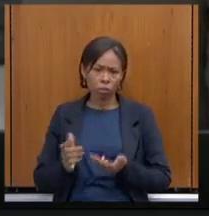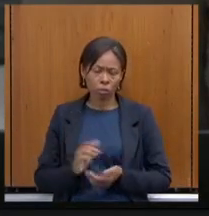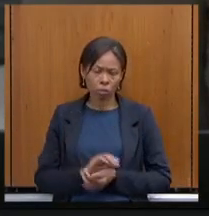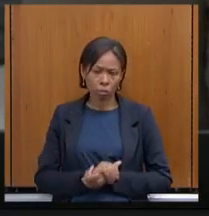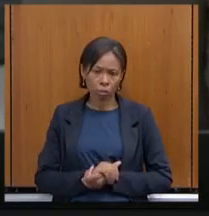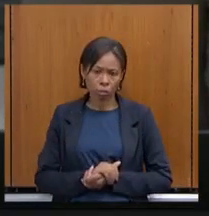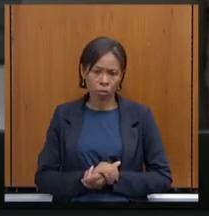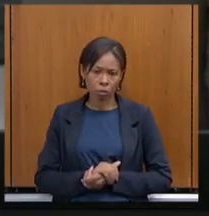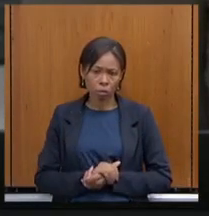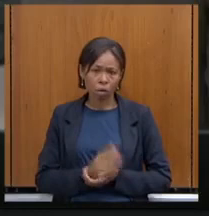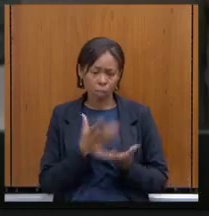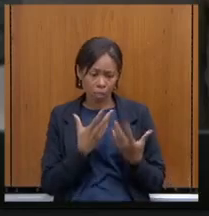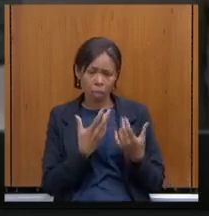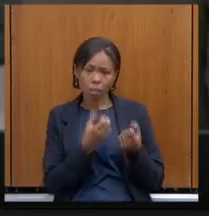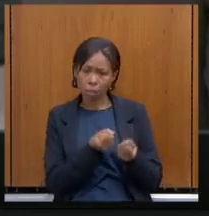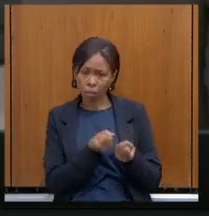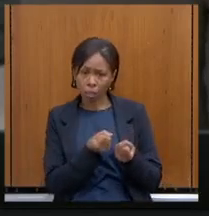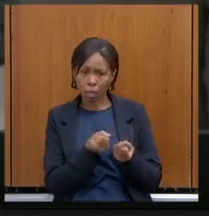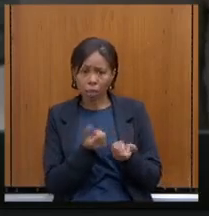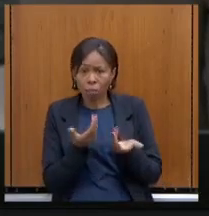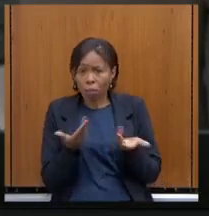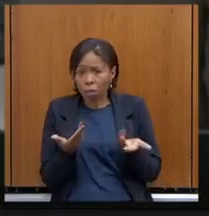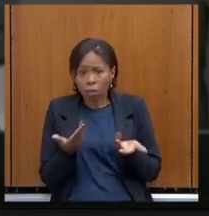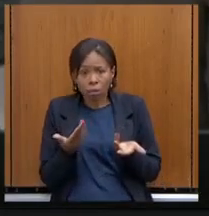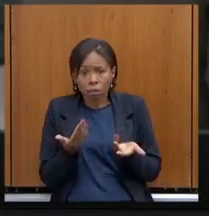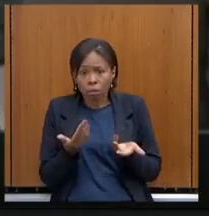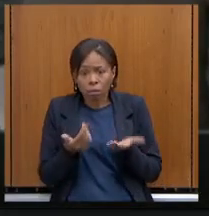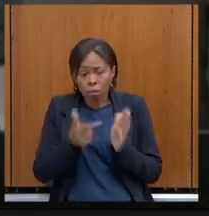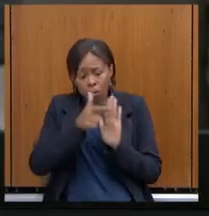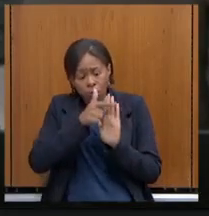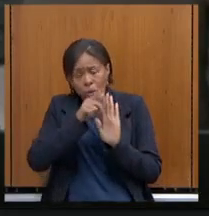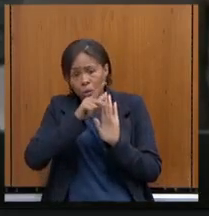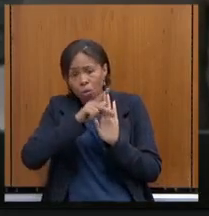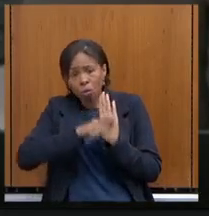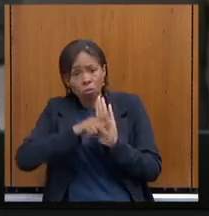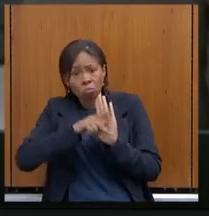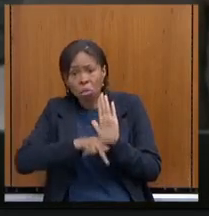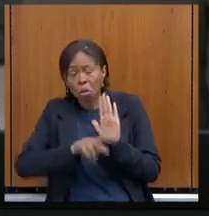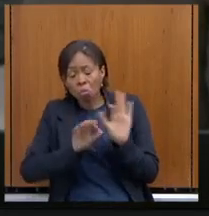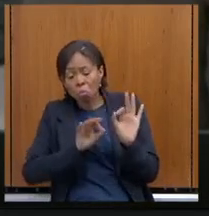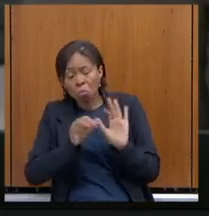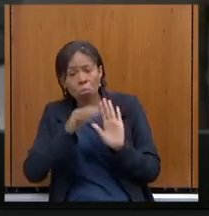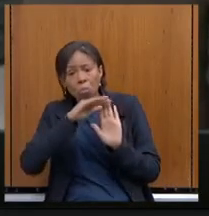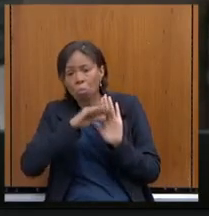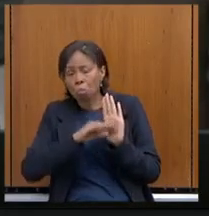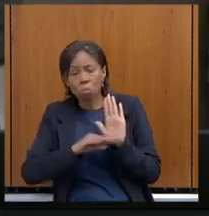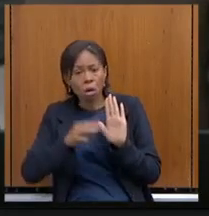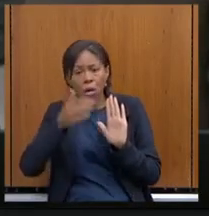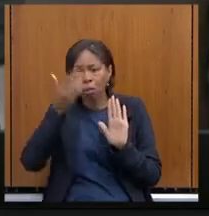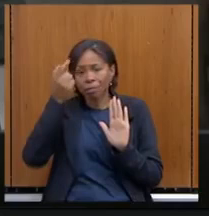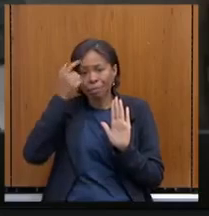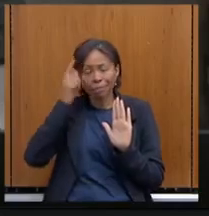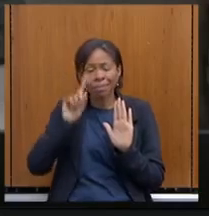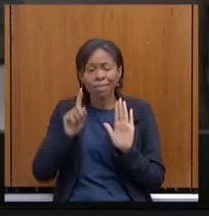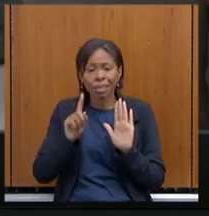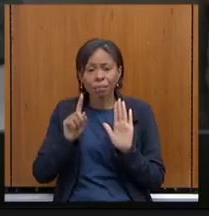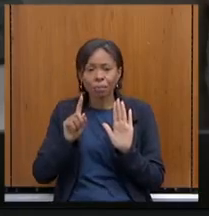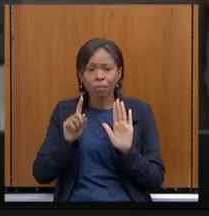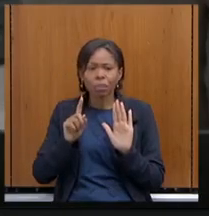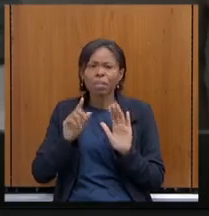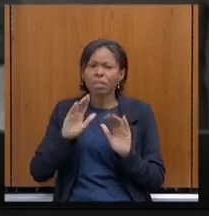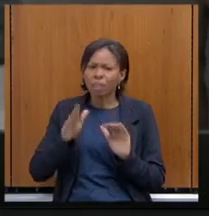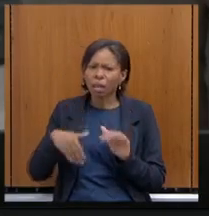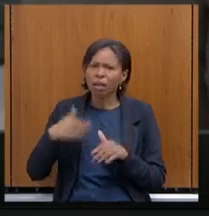sequer conhecer o plano e suas consequências, mesmo depois das sucessivas quebras de confiança